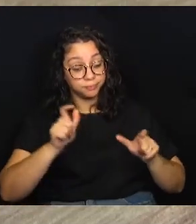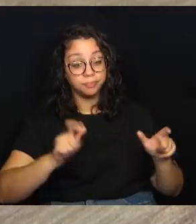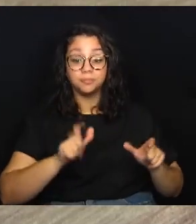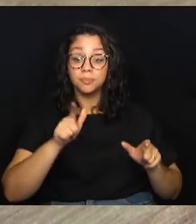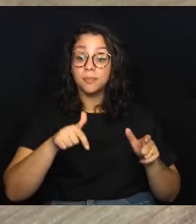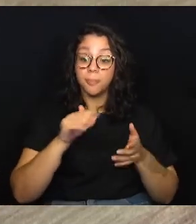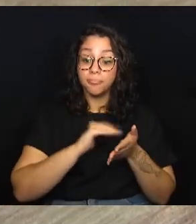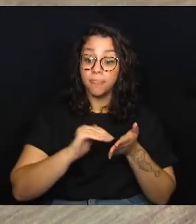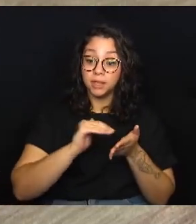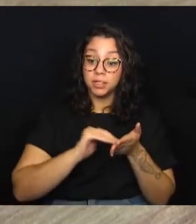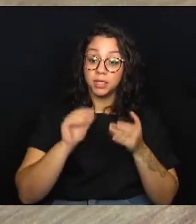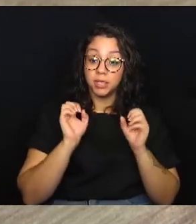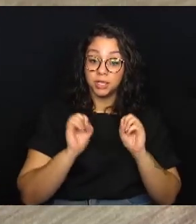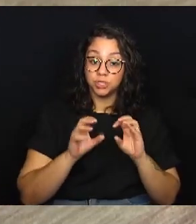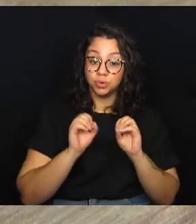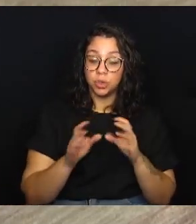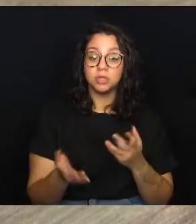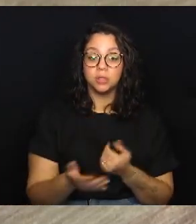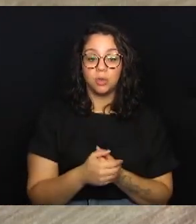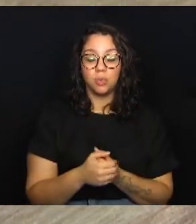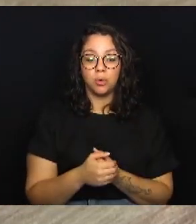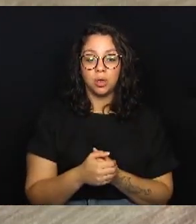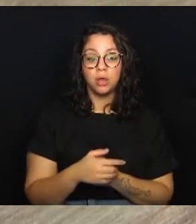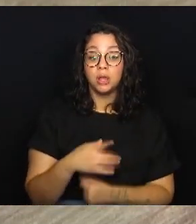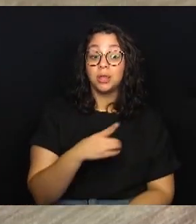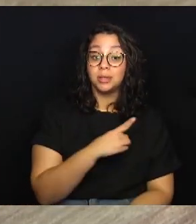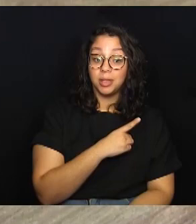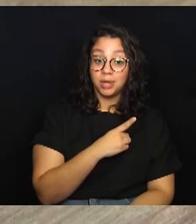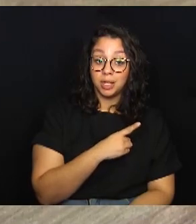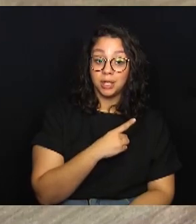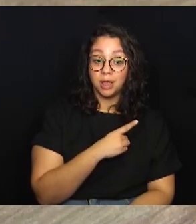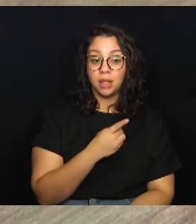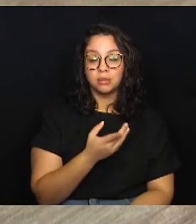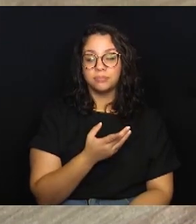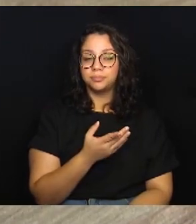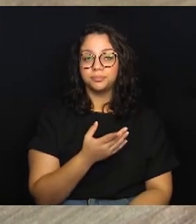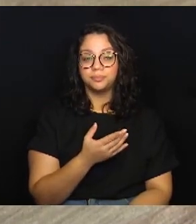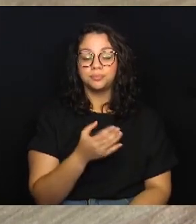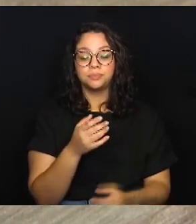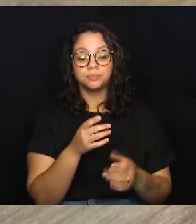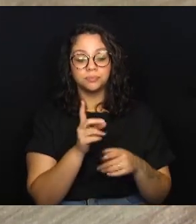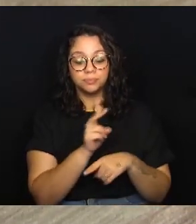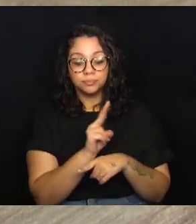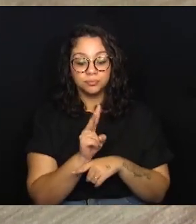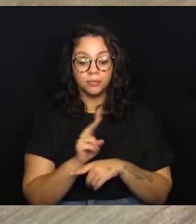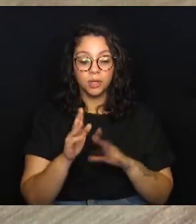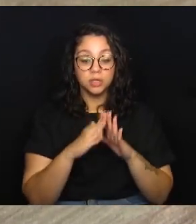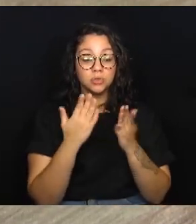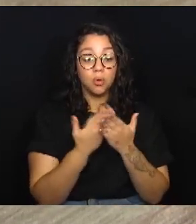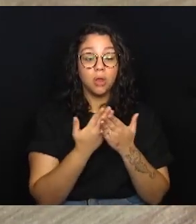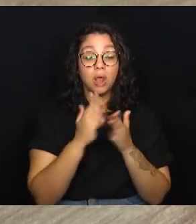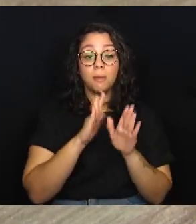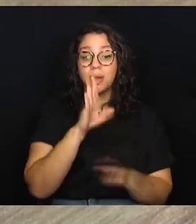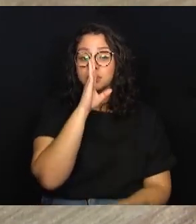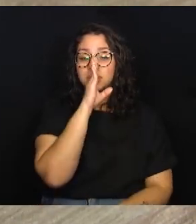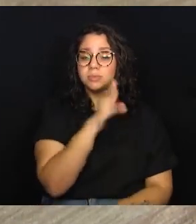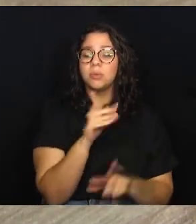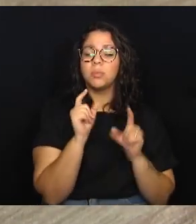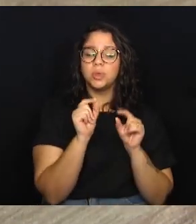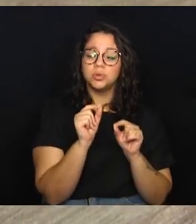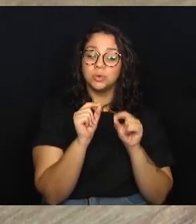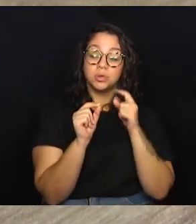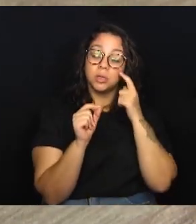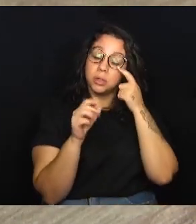e mesmo humano da Secretaria de Educação, delegada evidentemente àquela escola, mas